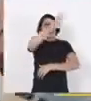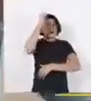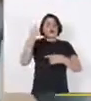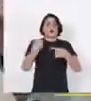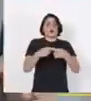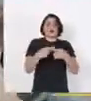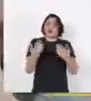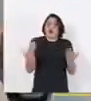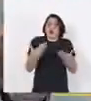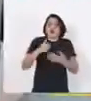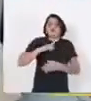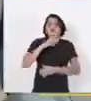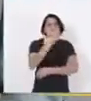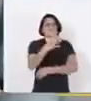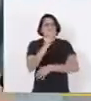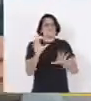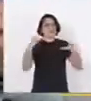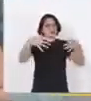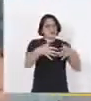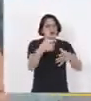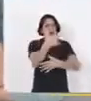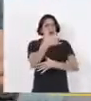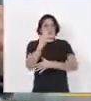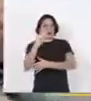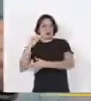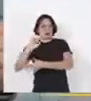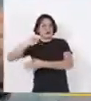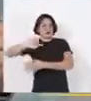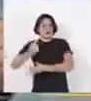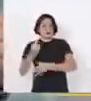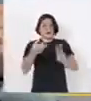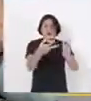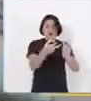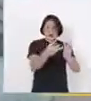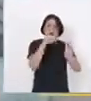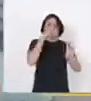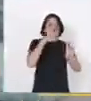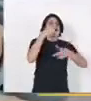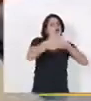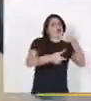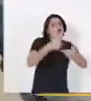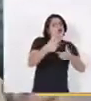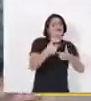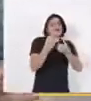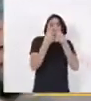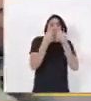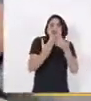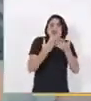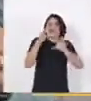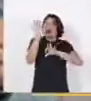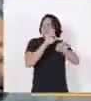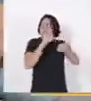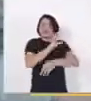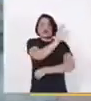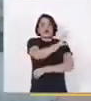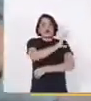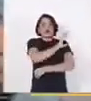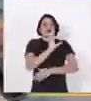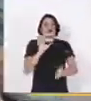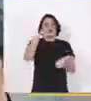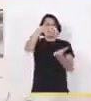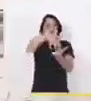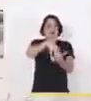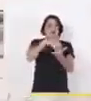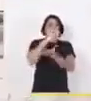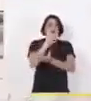comunidade de 200 mil indígenas. Esse trabalho foi muito bem realizado pelos coordenadores lá do nosso DCEI,